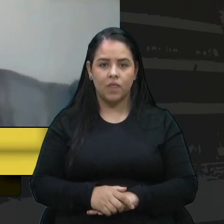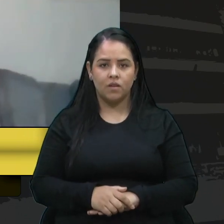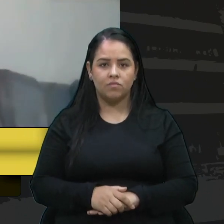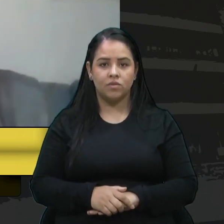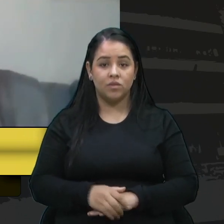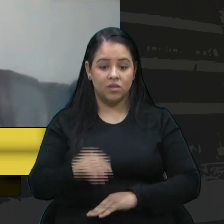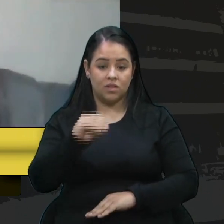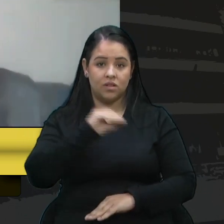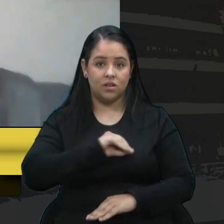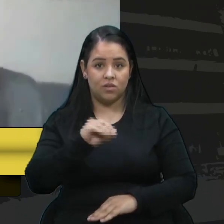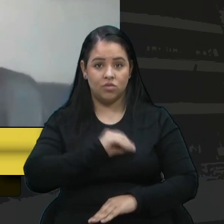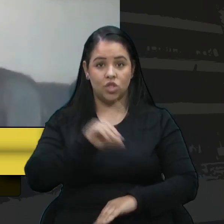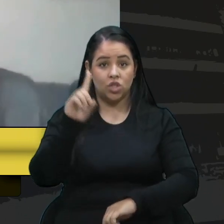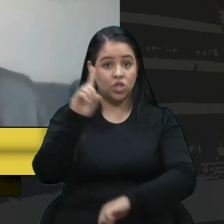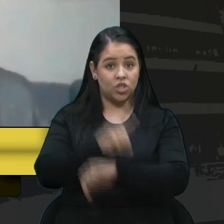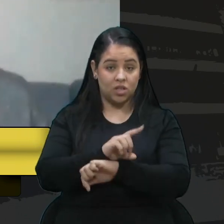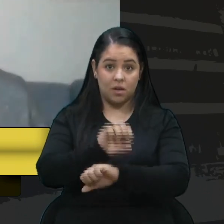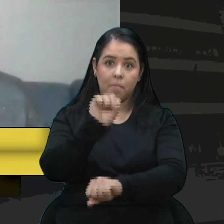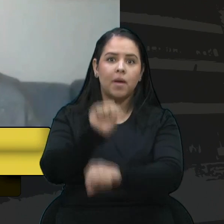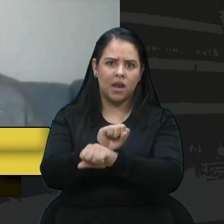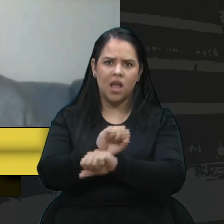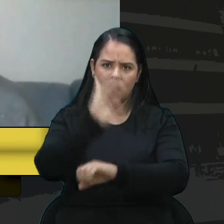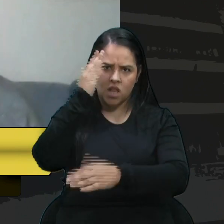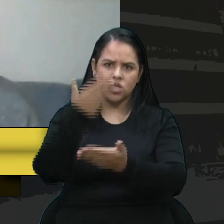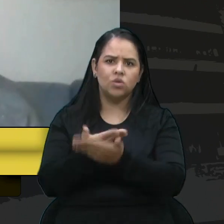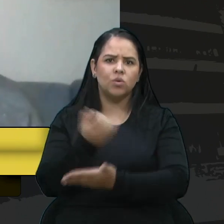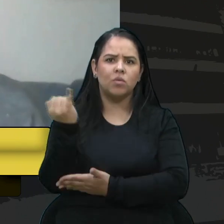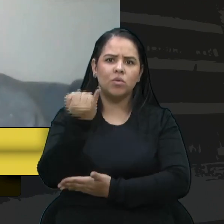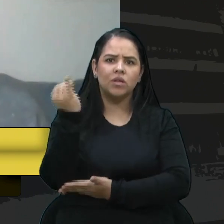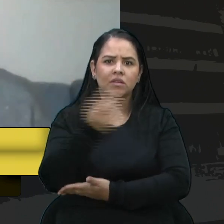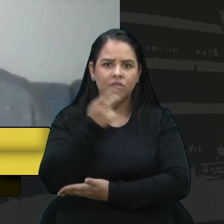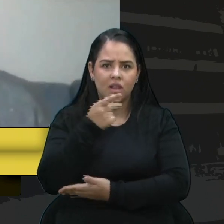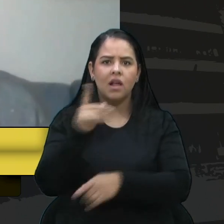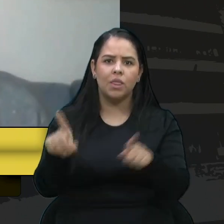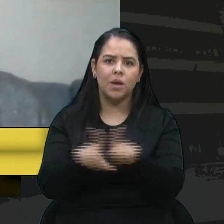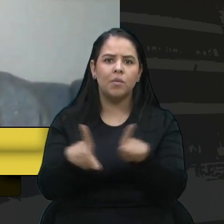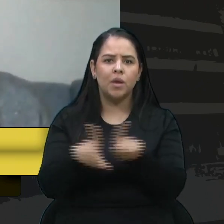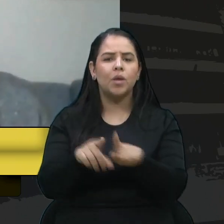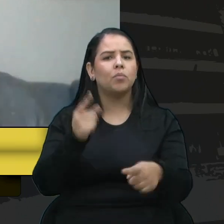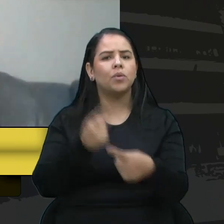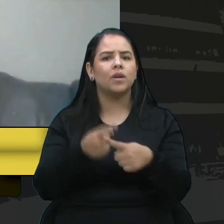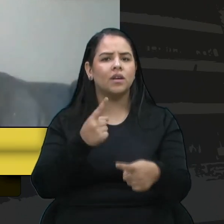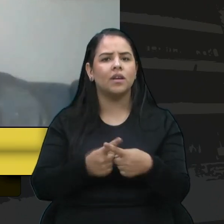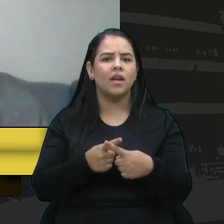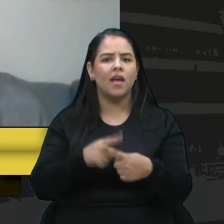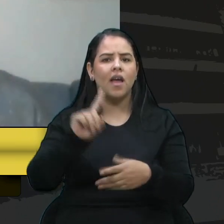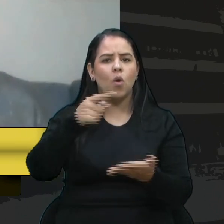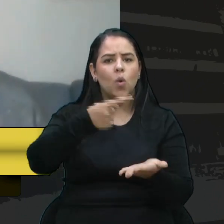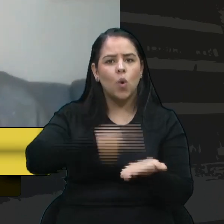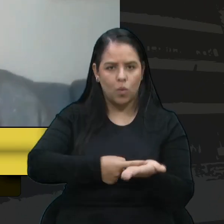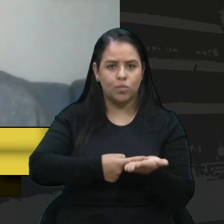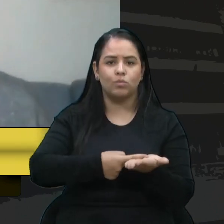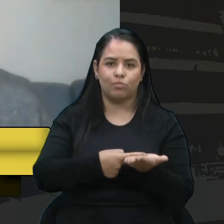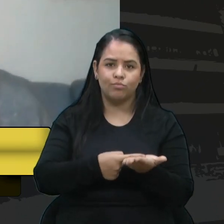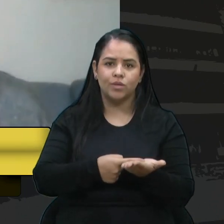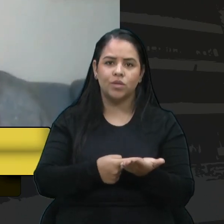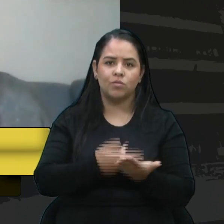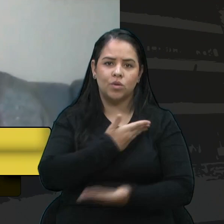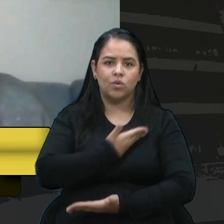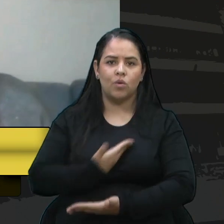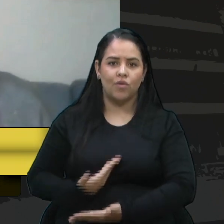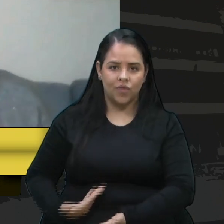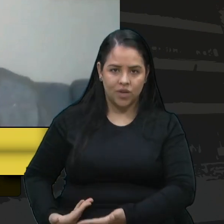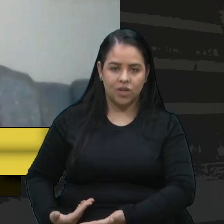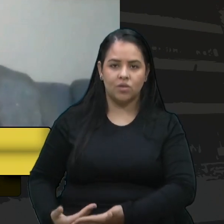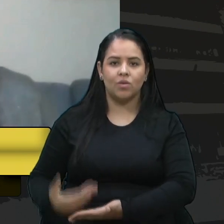dos dias de greve também, acho importante citar isso, né? Foi um compromisso firmado pelo governador